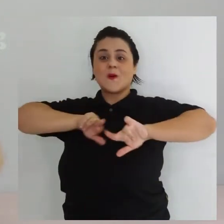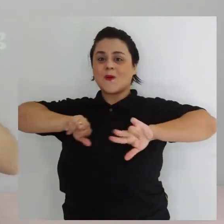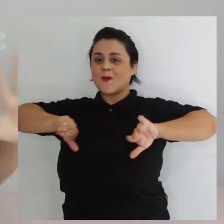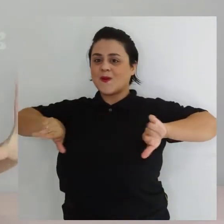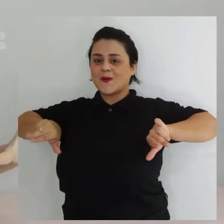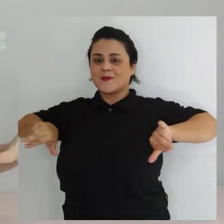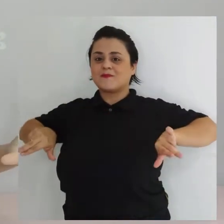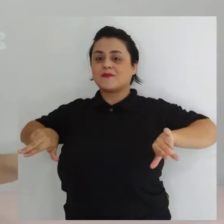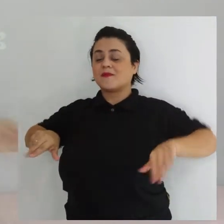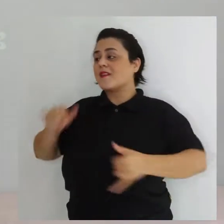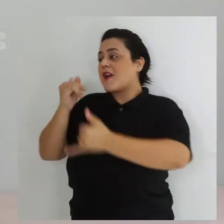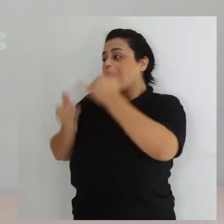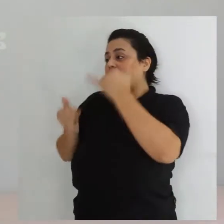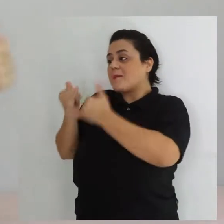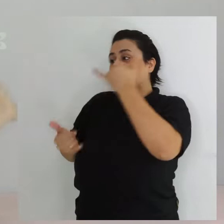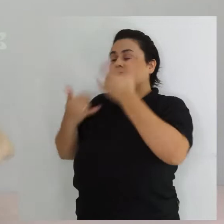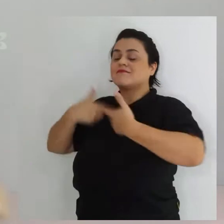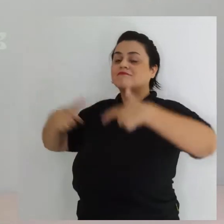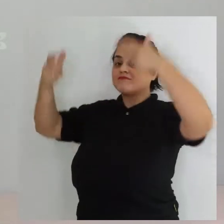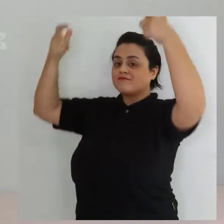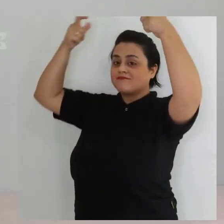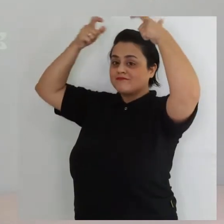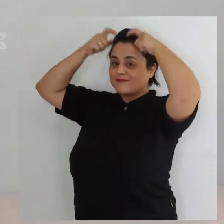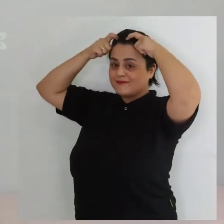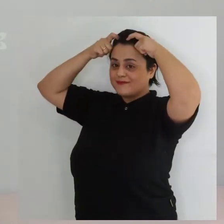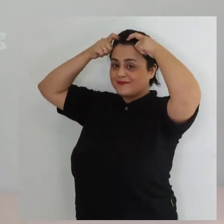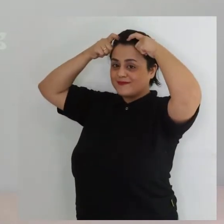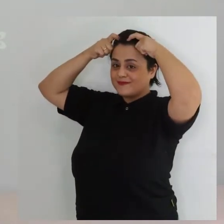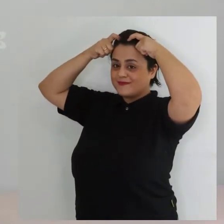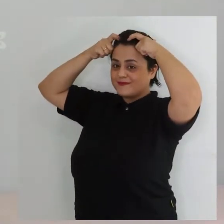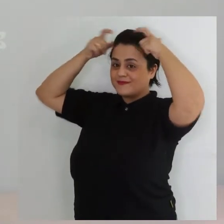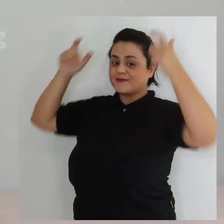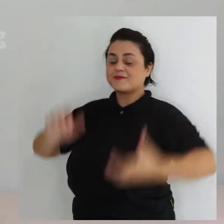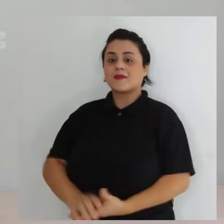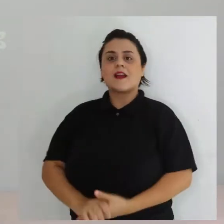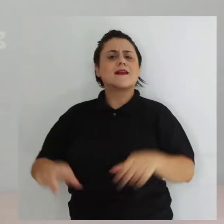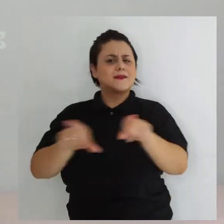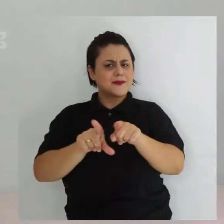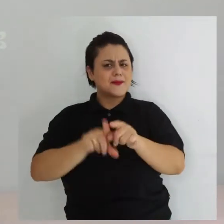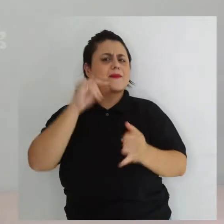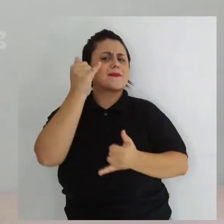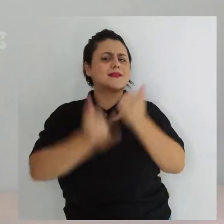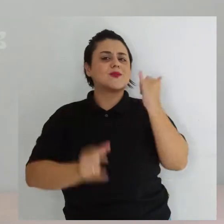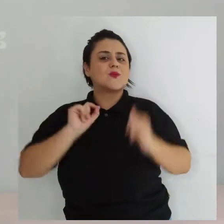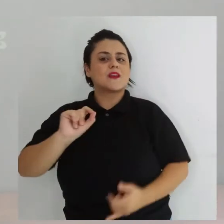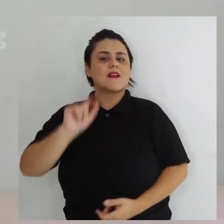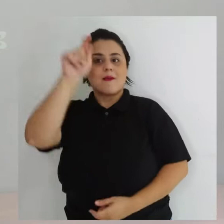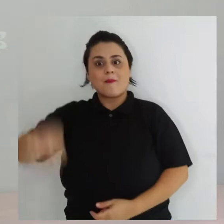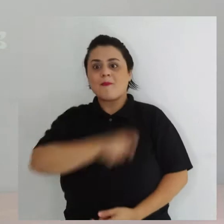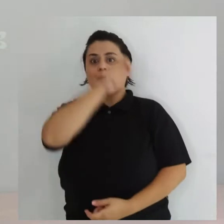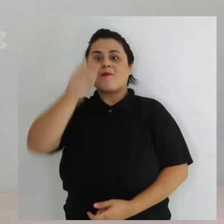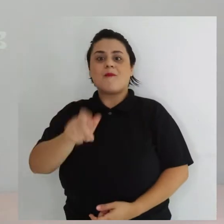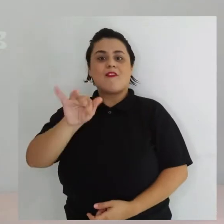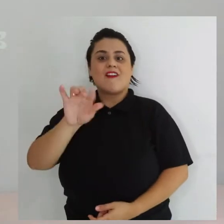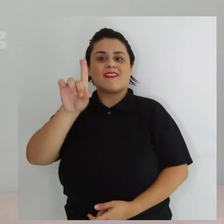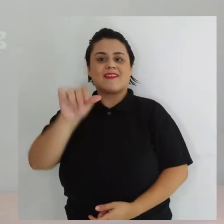Temos como aparecer uma princesa das terras da África ou uma fada do reino do